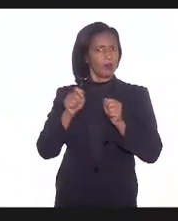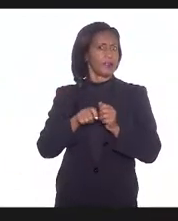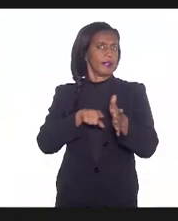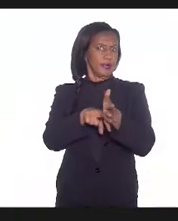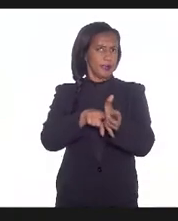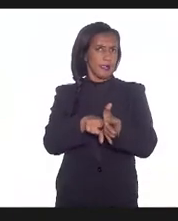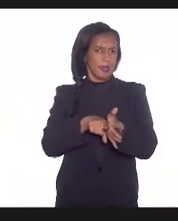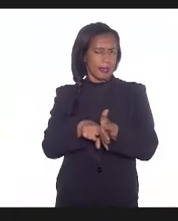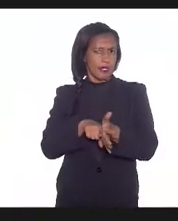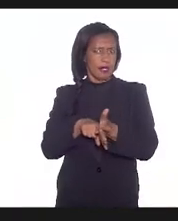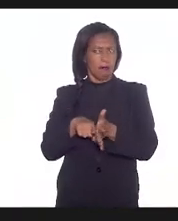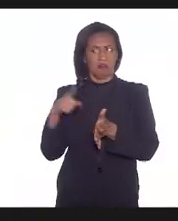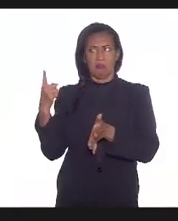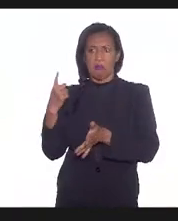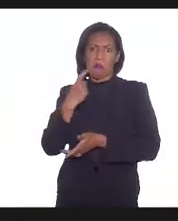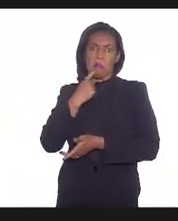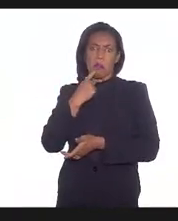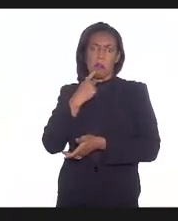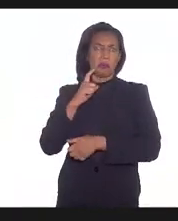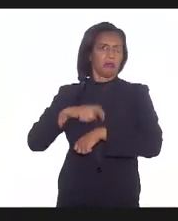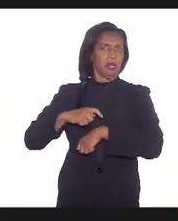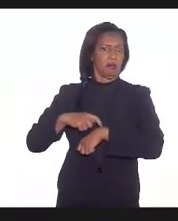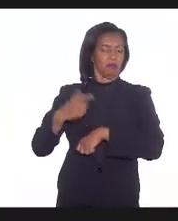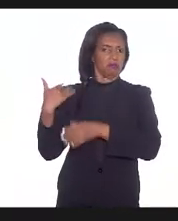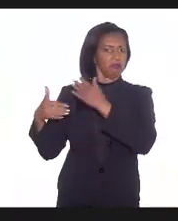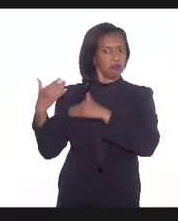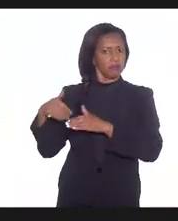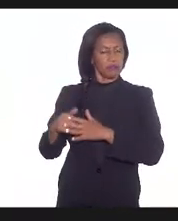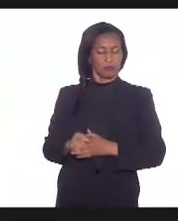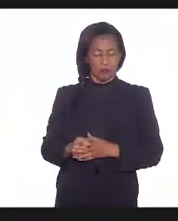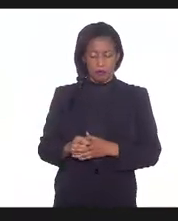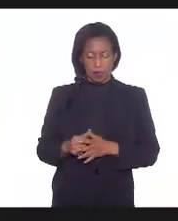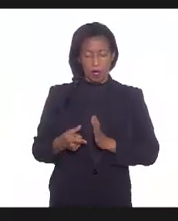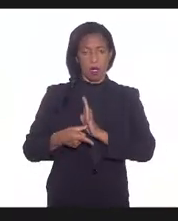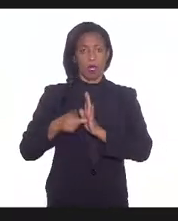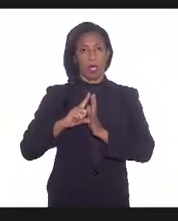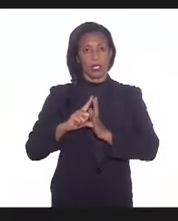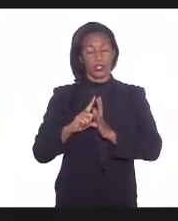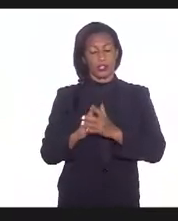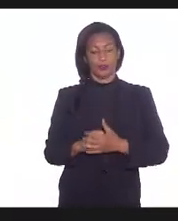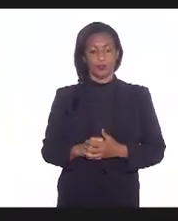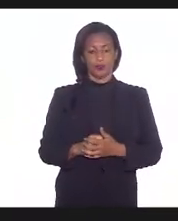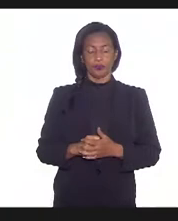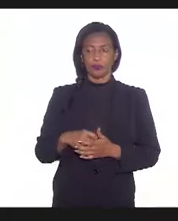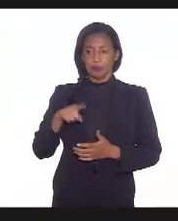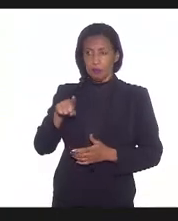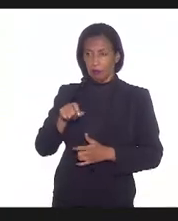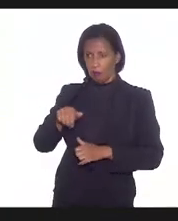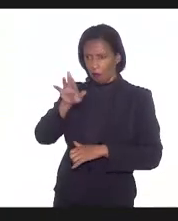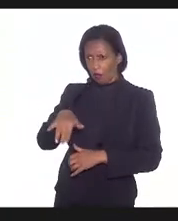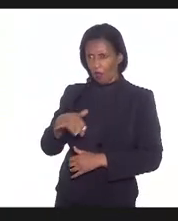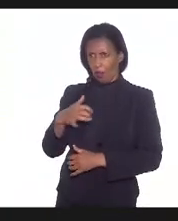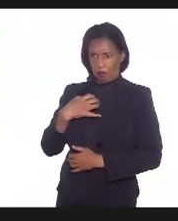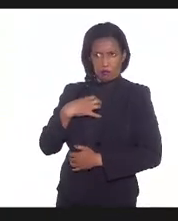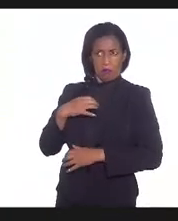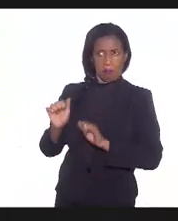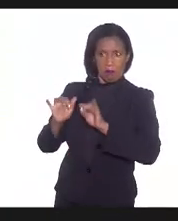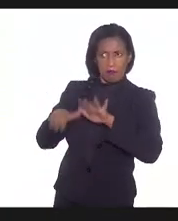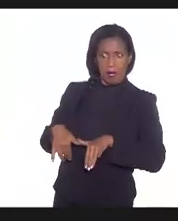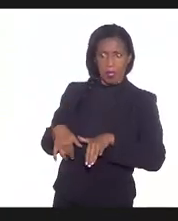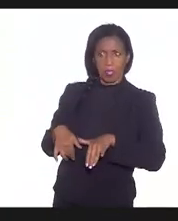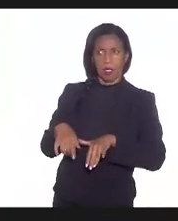recentemente, há pouco tempo. E assim, antes o retorno era você está se sentindo bem? Estou.